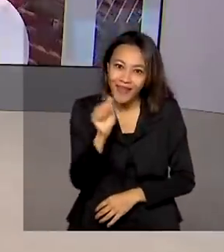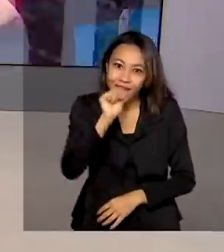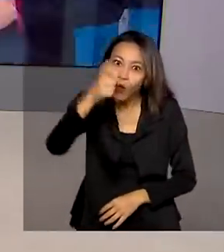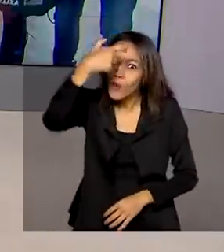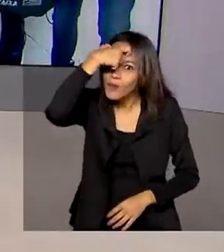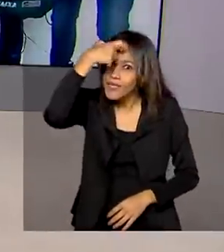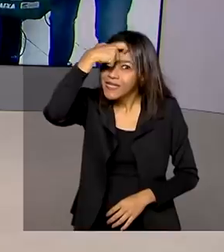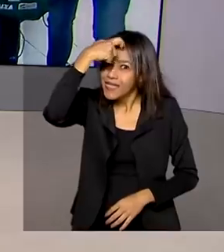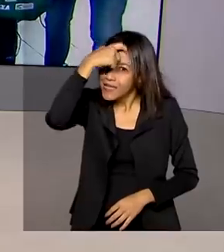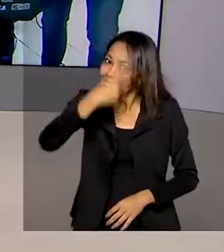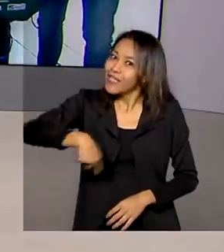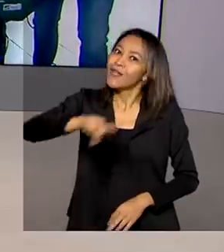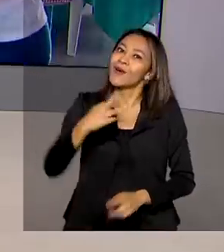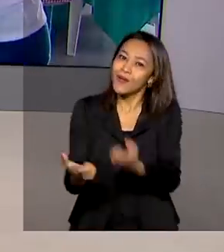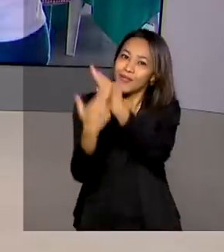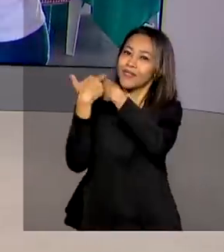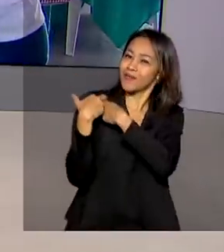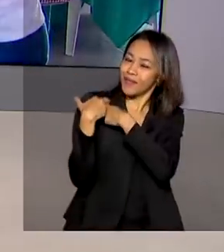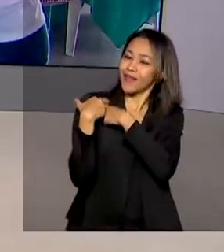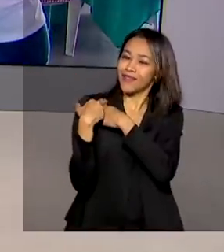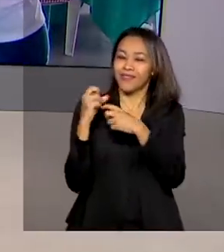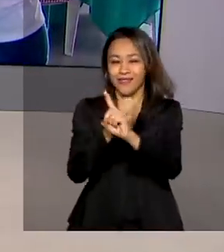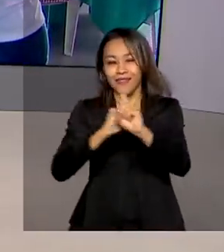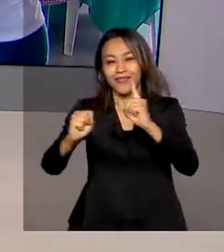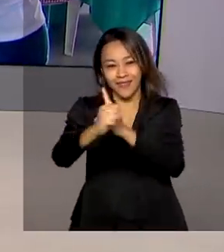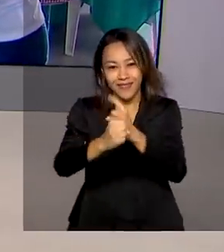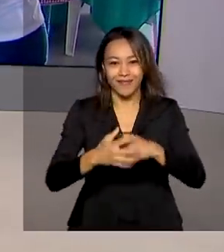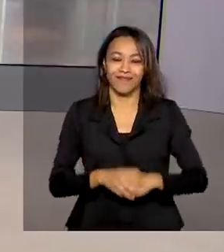consciência do nosso papel na sociedade.